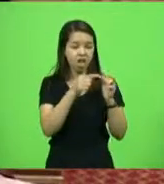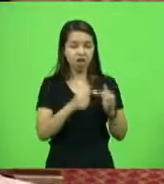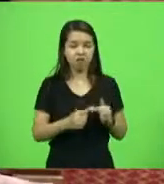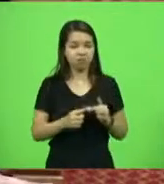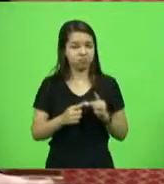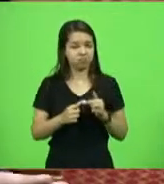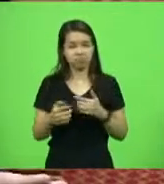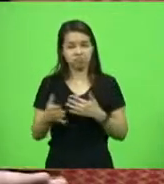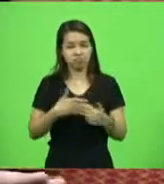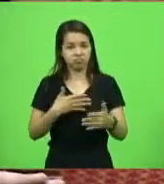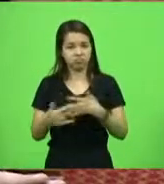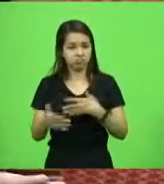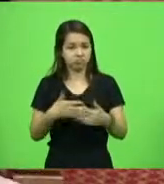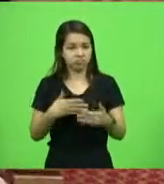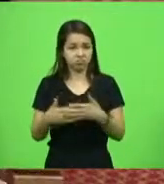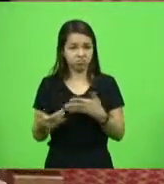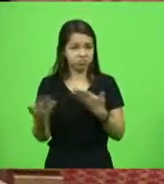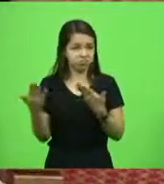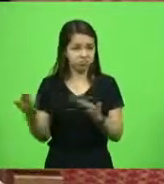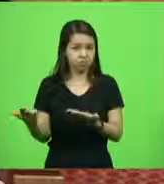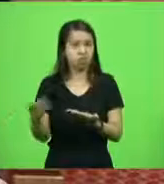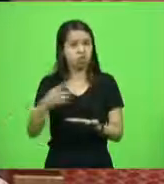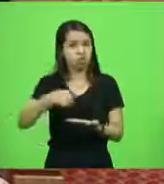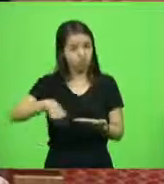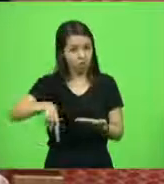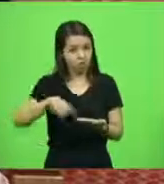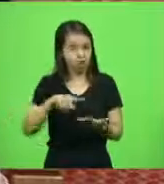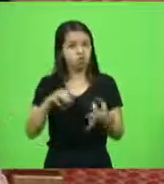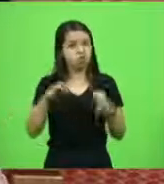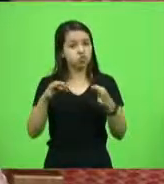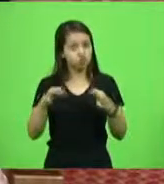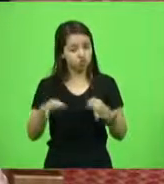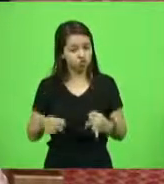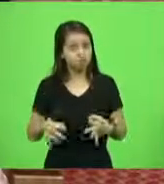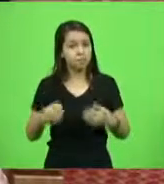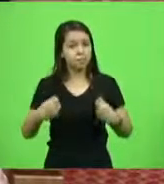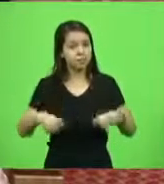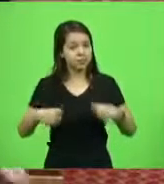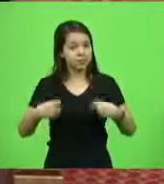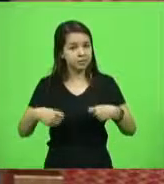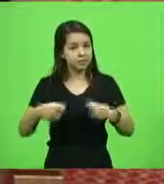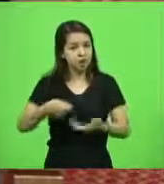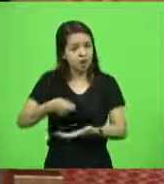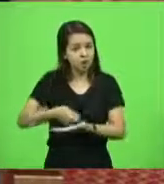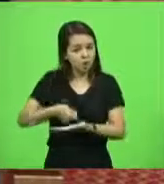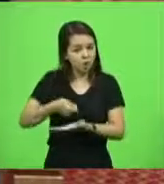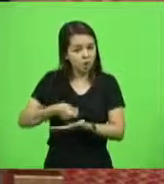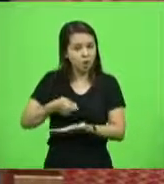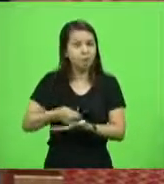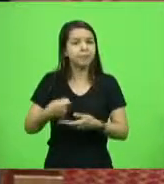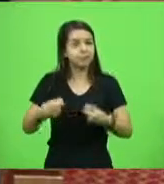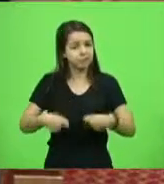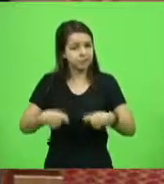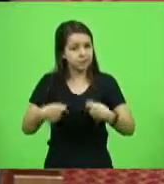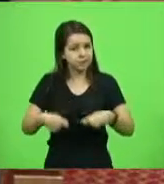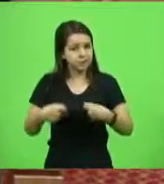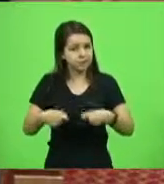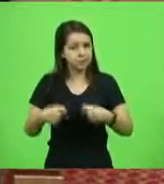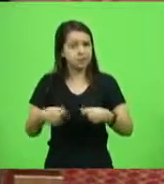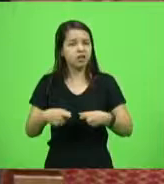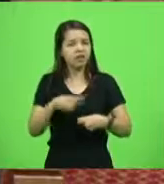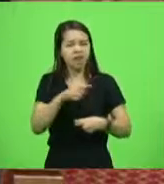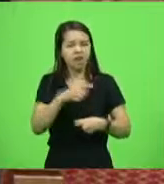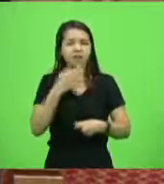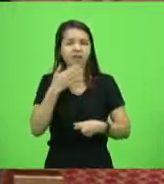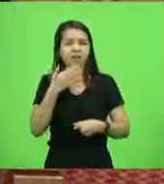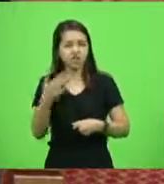justiça também tem que ser mais rigorosa, deixa que recorram, que vai para frente, mas não pode um